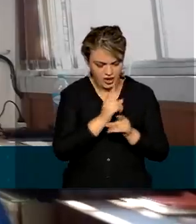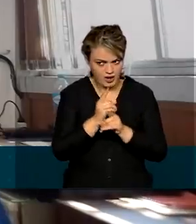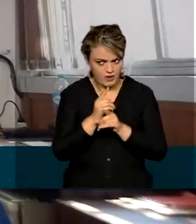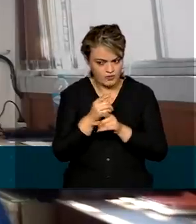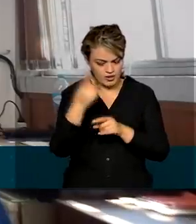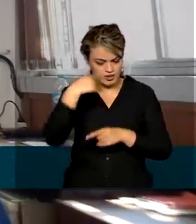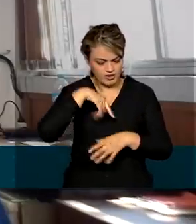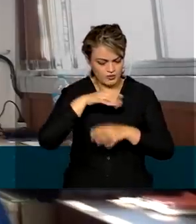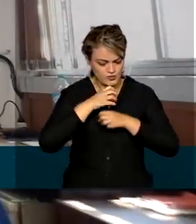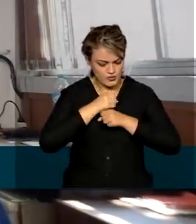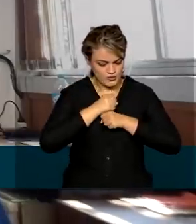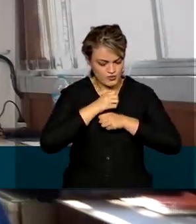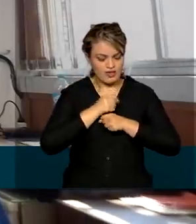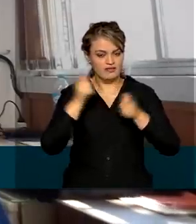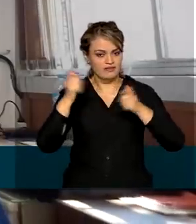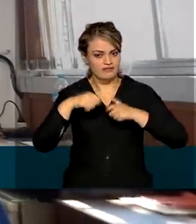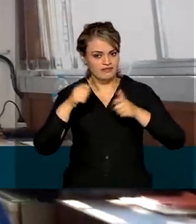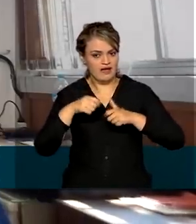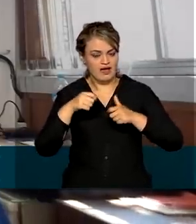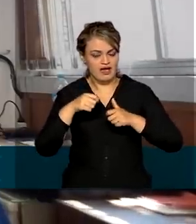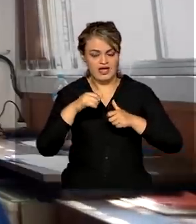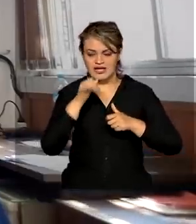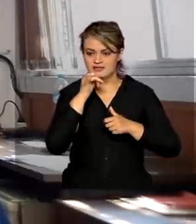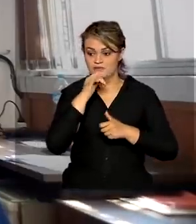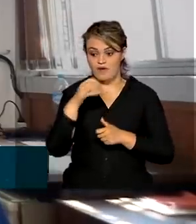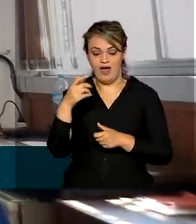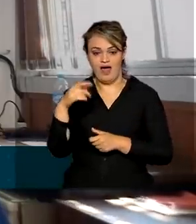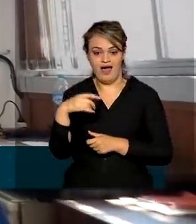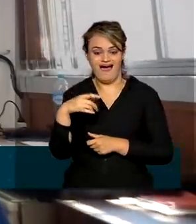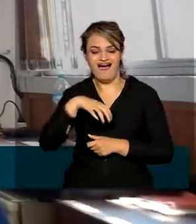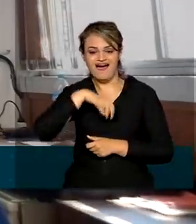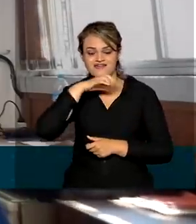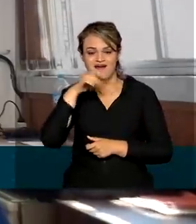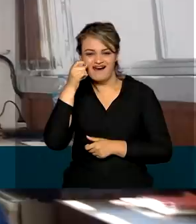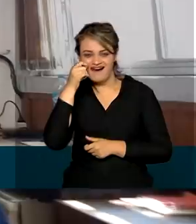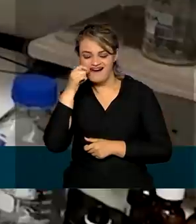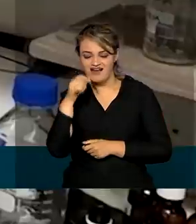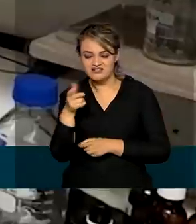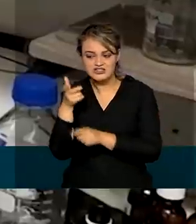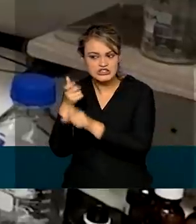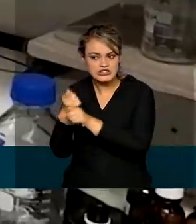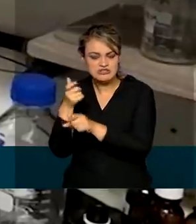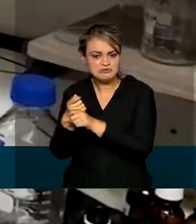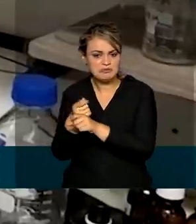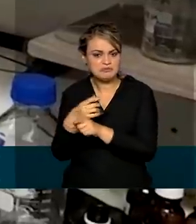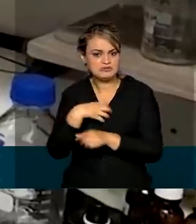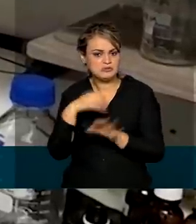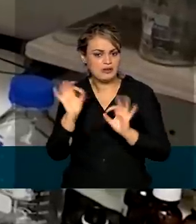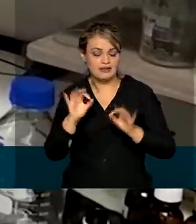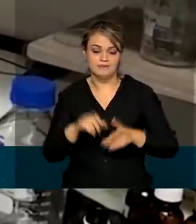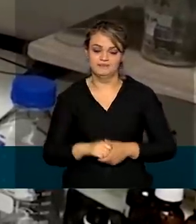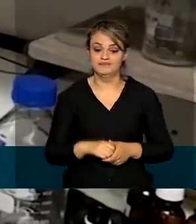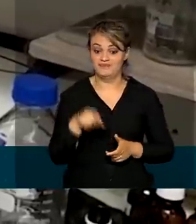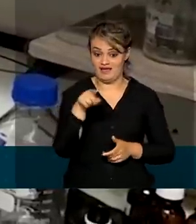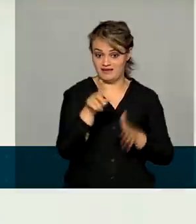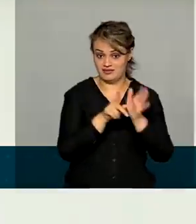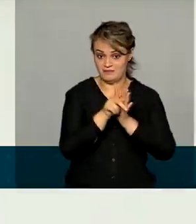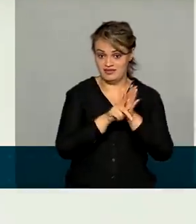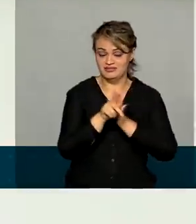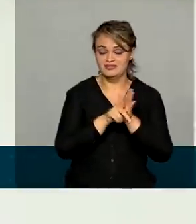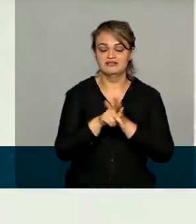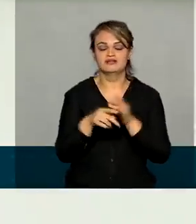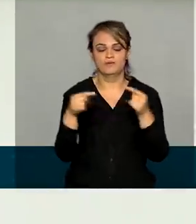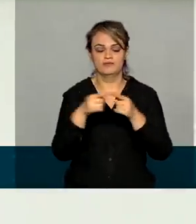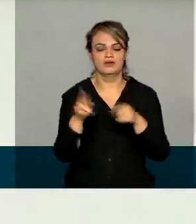foram seguras, ou seja, nenhum dos animais apresentou reação adversa. Essa rede de pesquisa envolve universidades